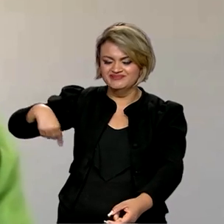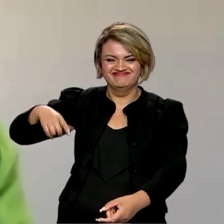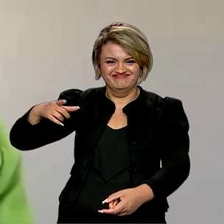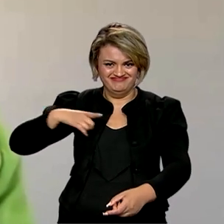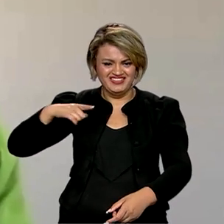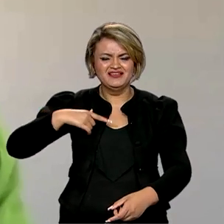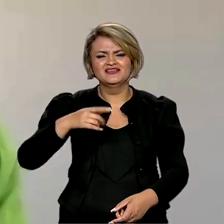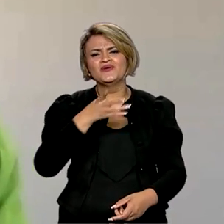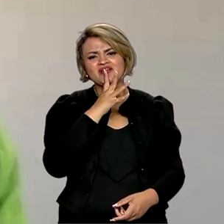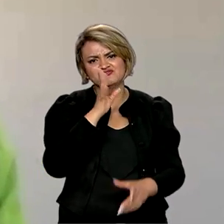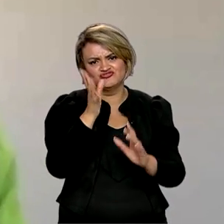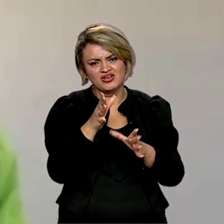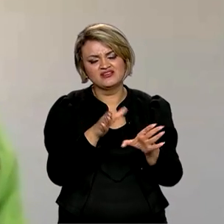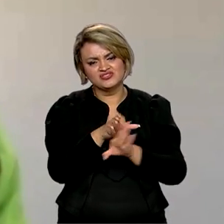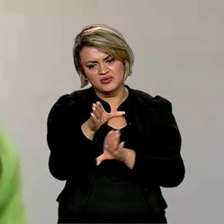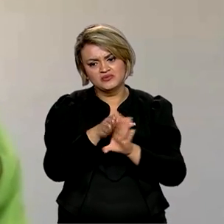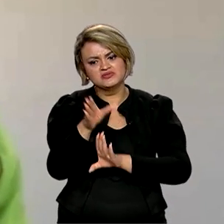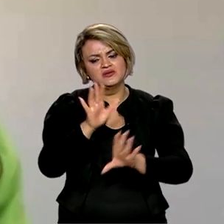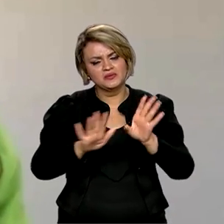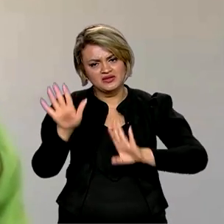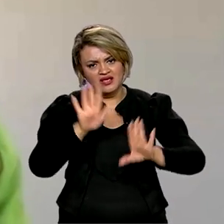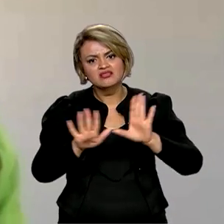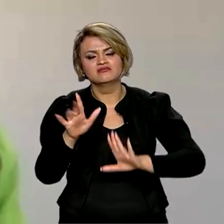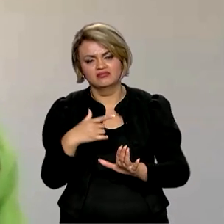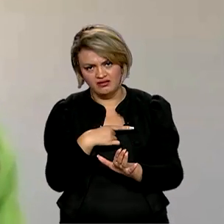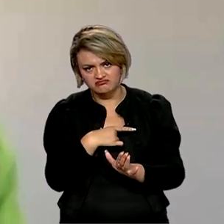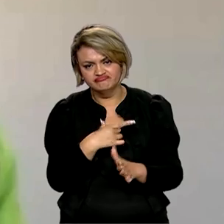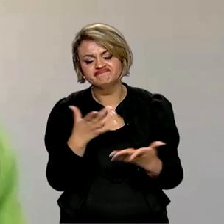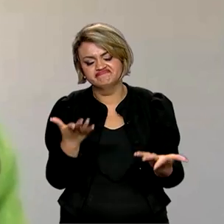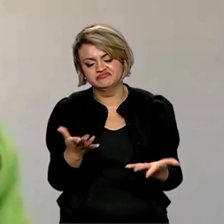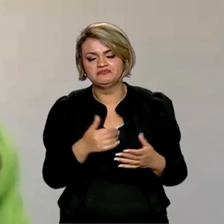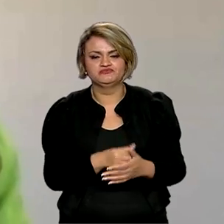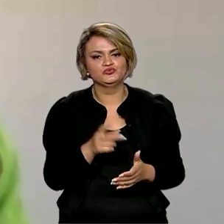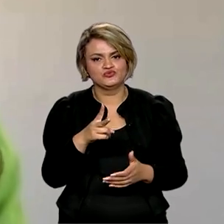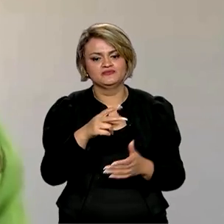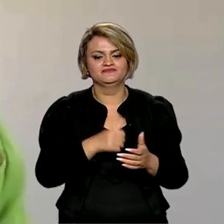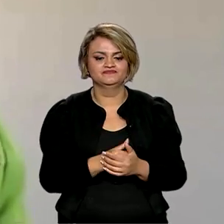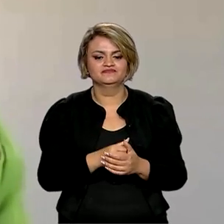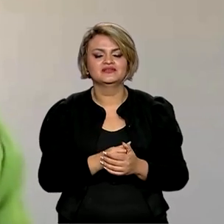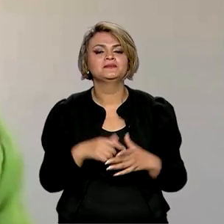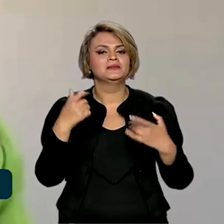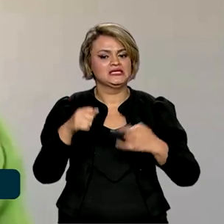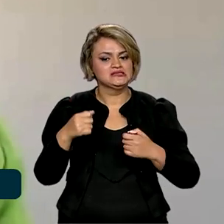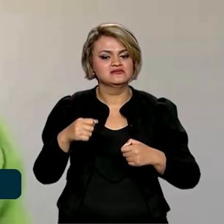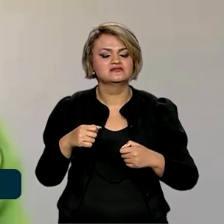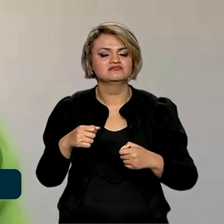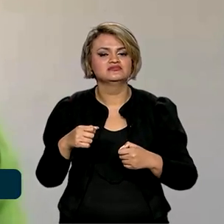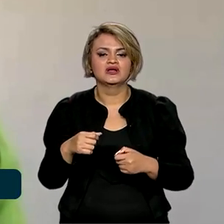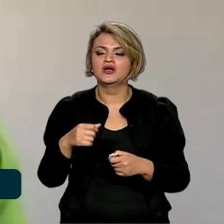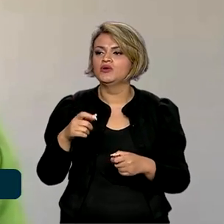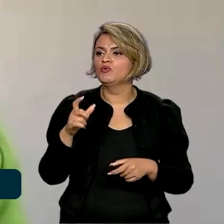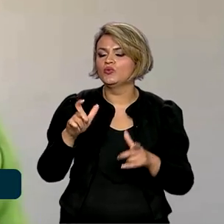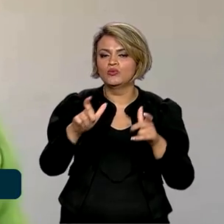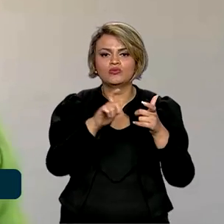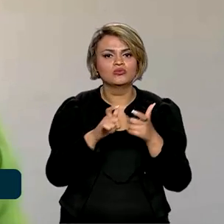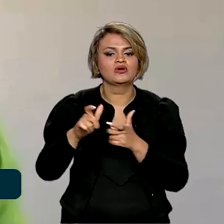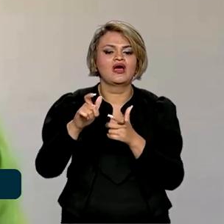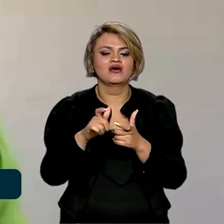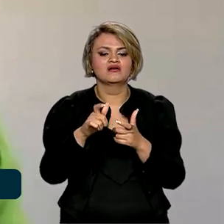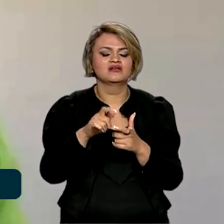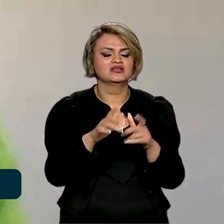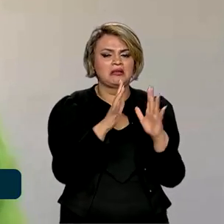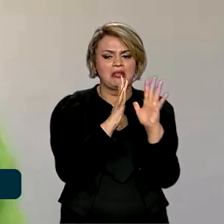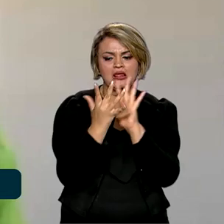estamos recomendando desde o início da pandemia, elas devem, quando forem locais com